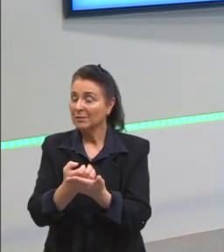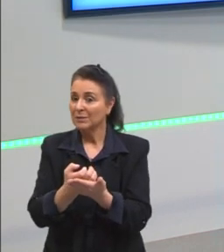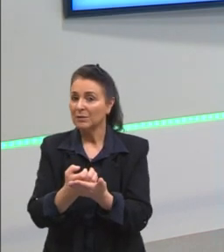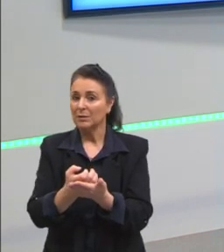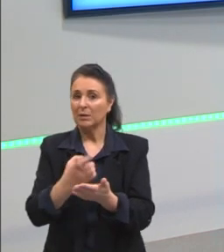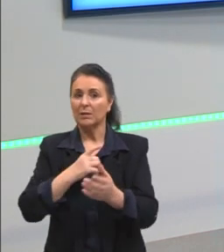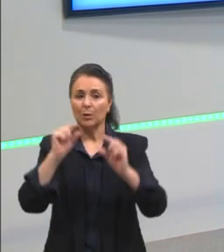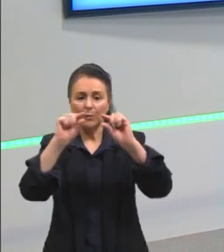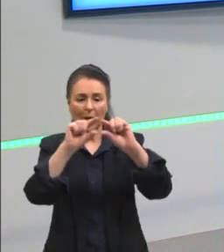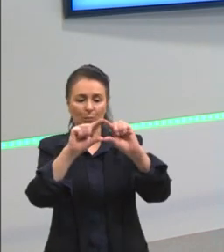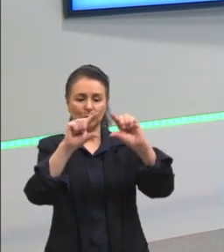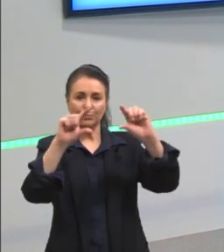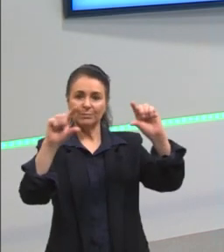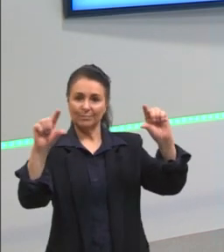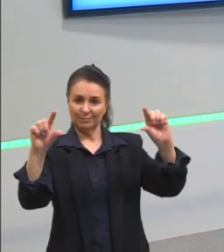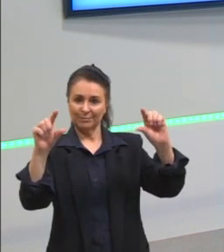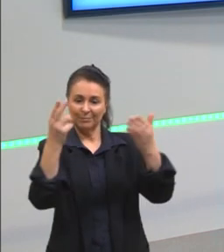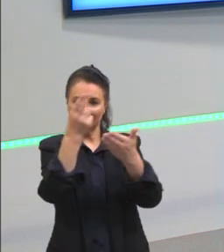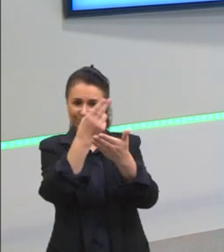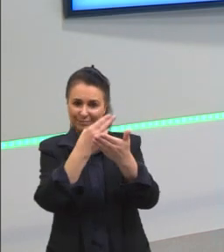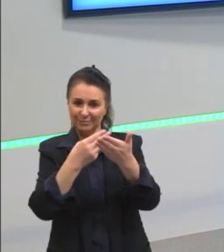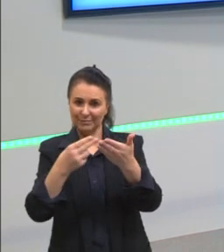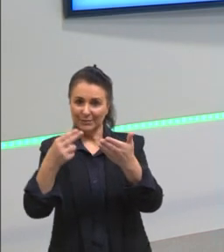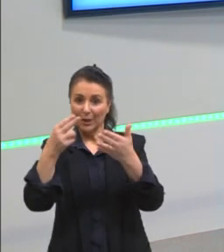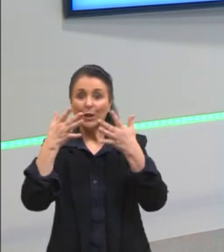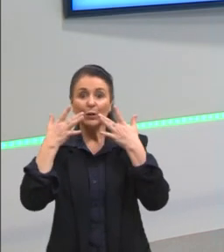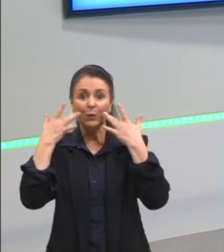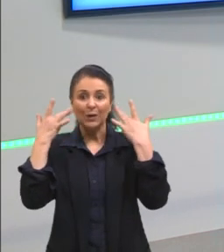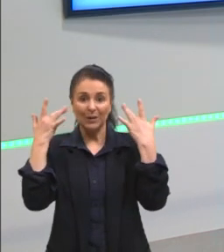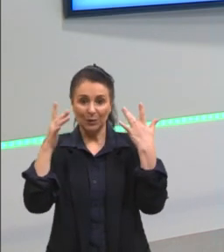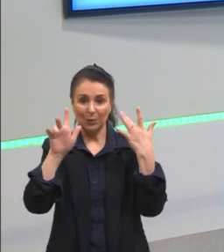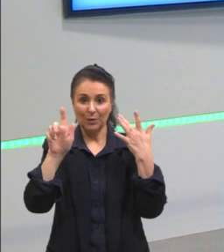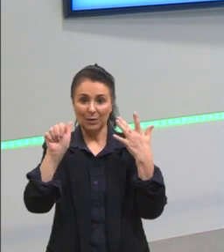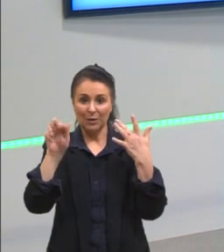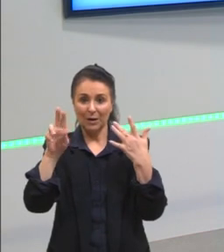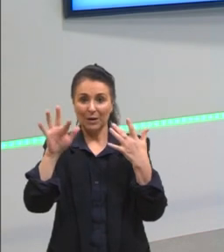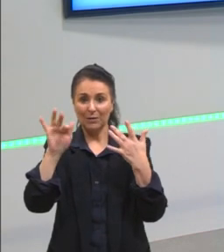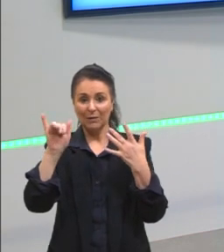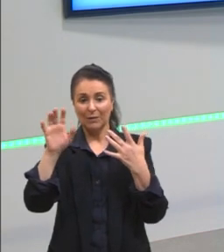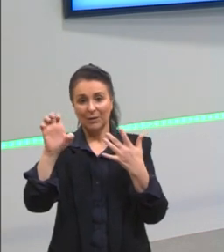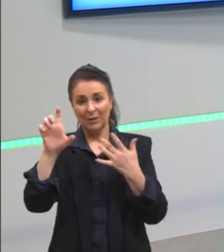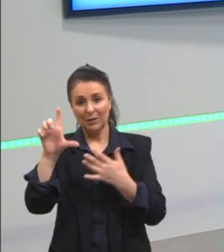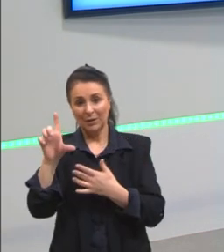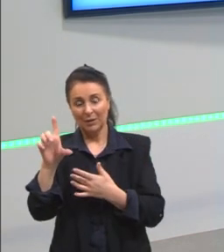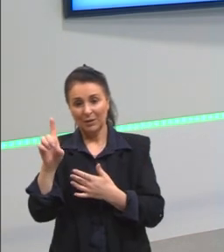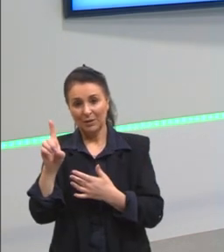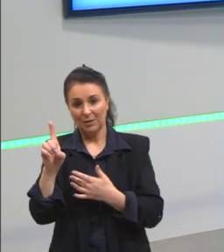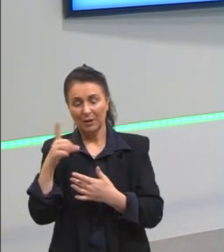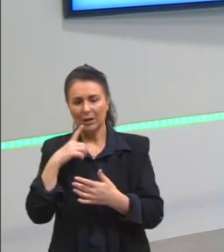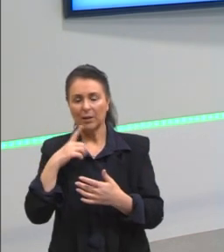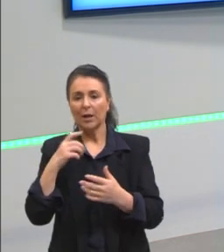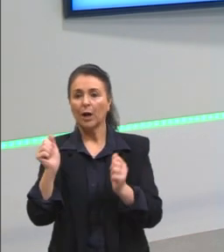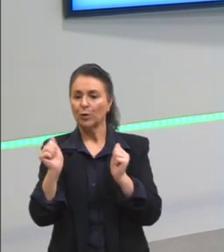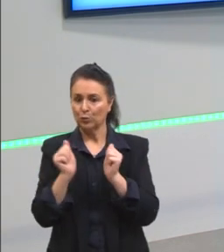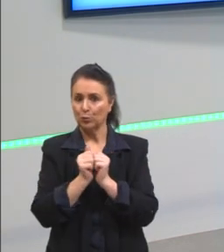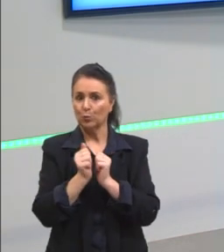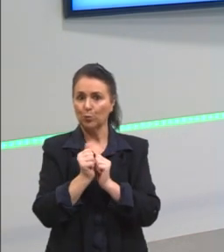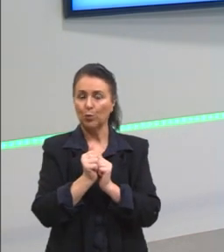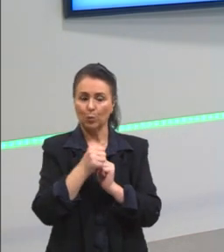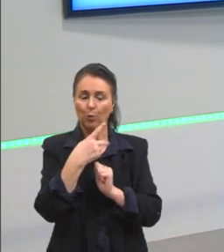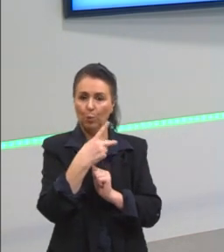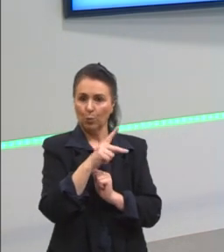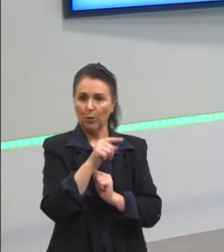tem uma tirinha. A gente tem uma tirinha do garfo. Três quadrinhos. Ele está ali com o dono dele conversando.